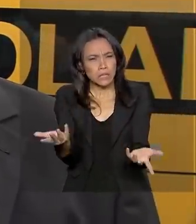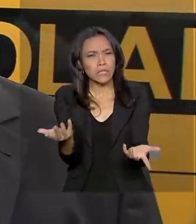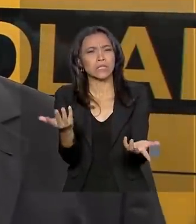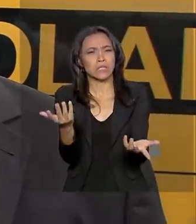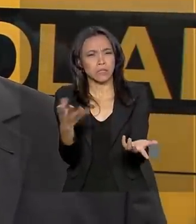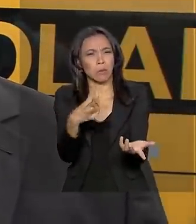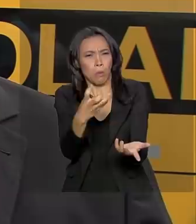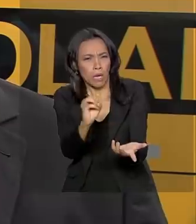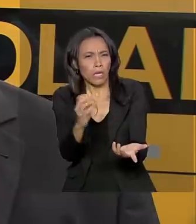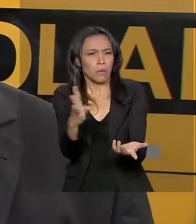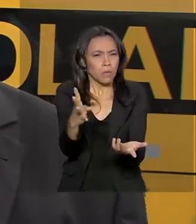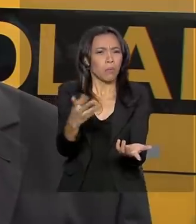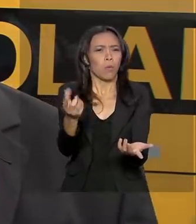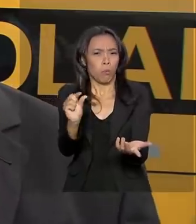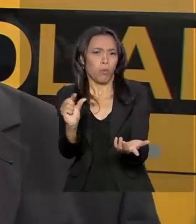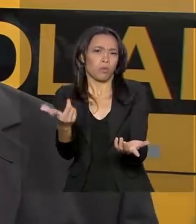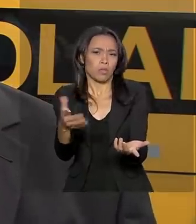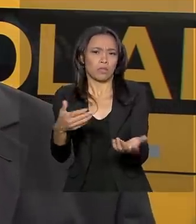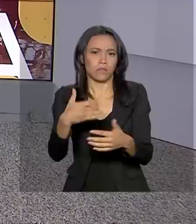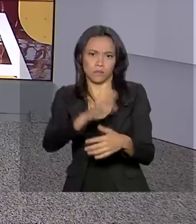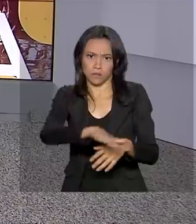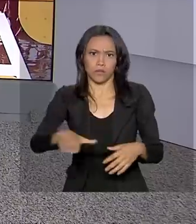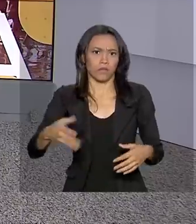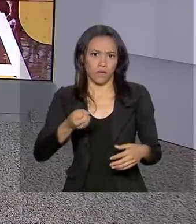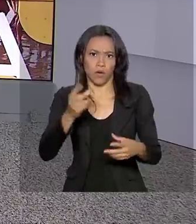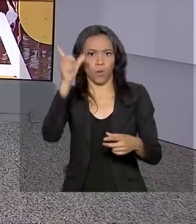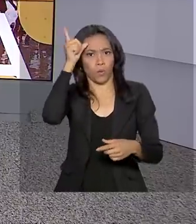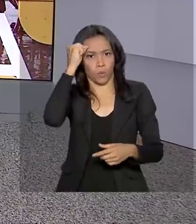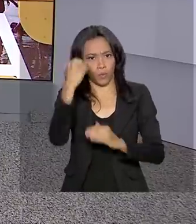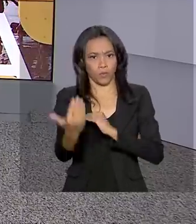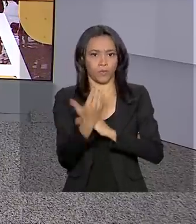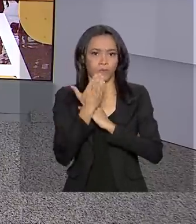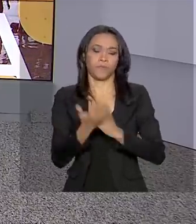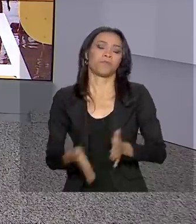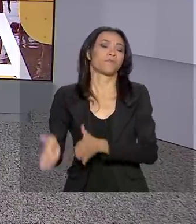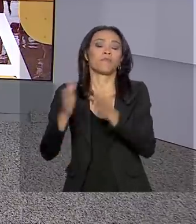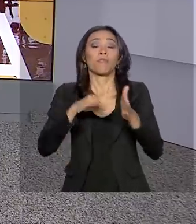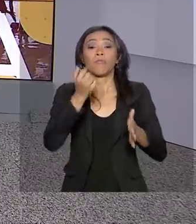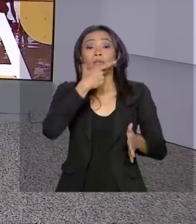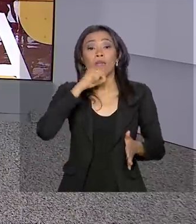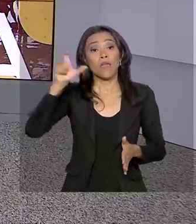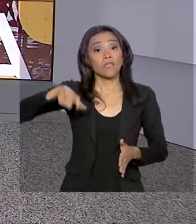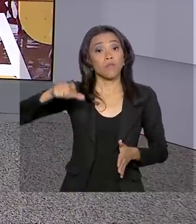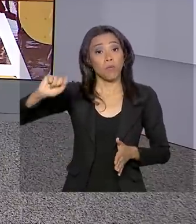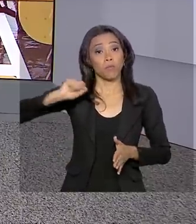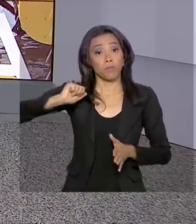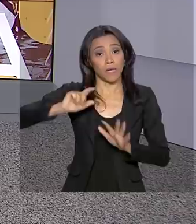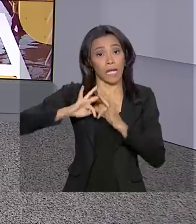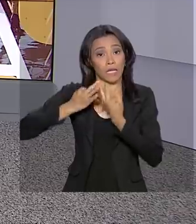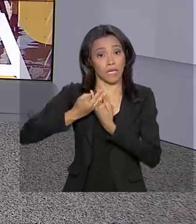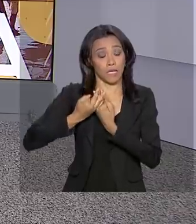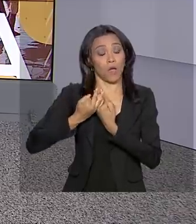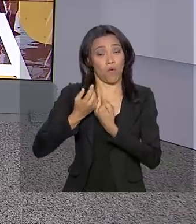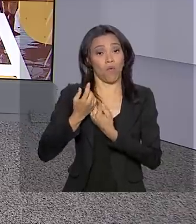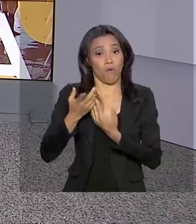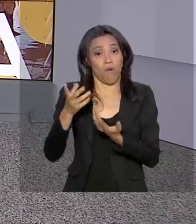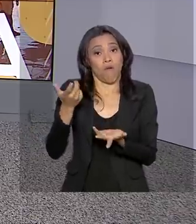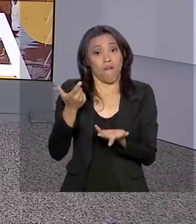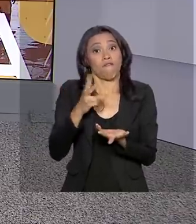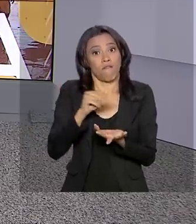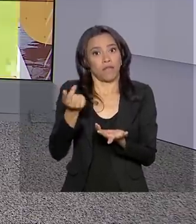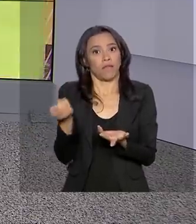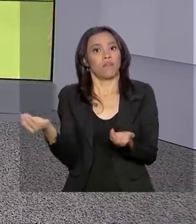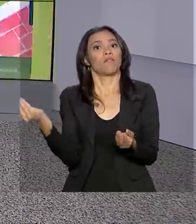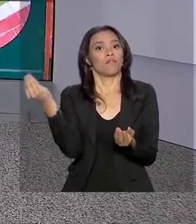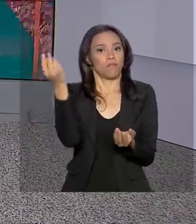vai sanar muitos problemas locais nossos. Quem recebeu o Bolsa Família indevidamente vai ter que devolver o dinheiro.